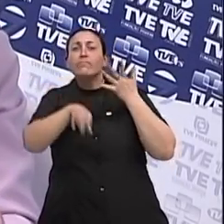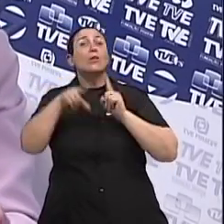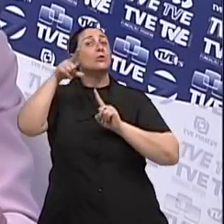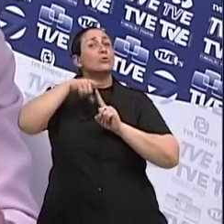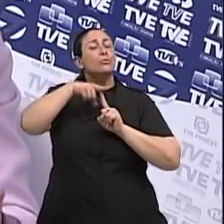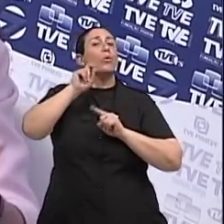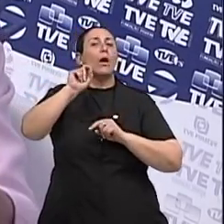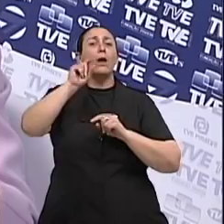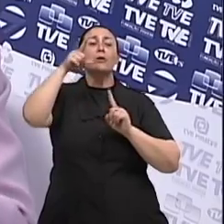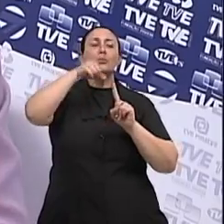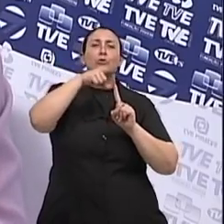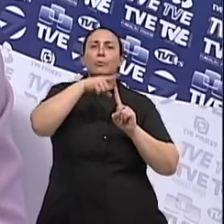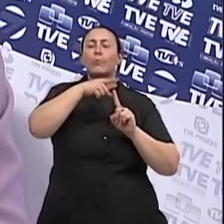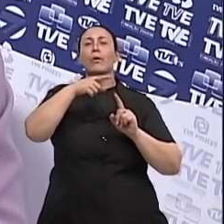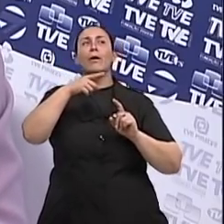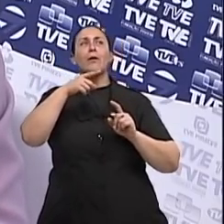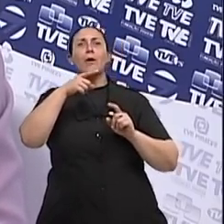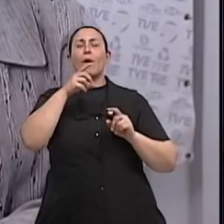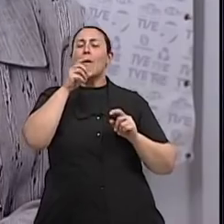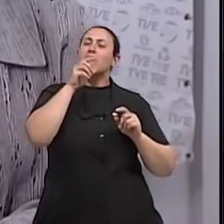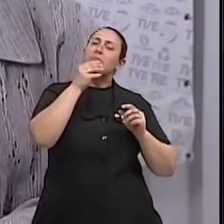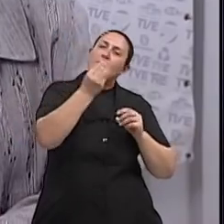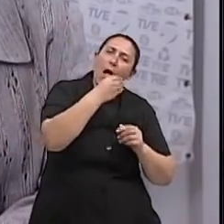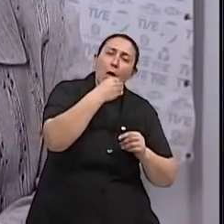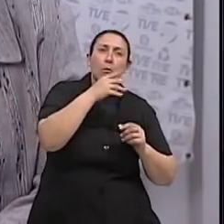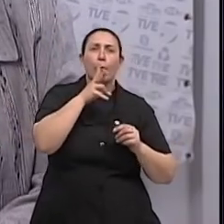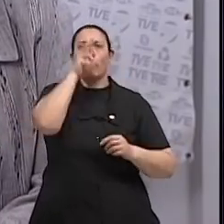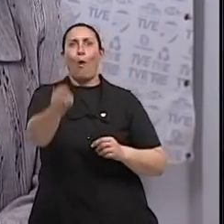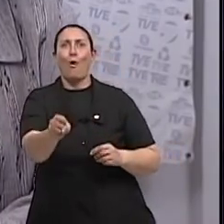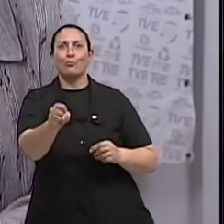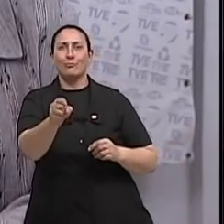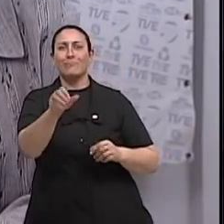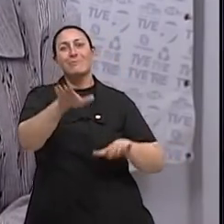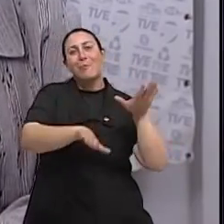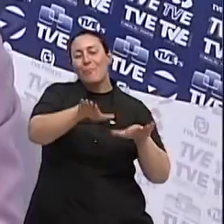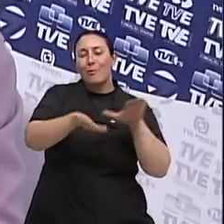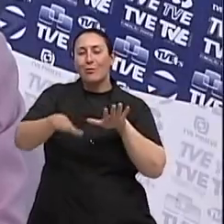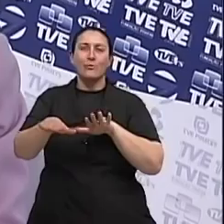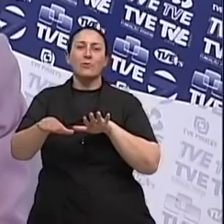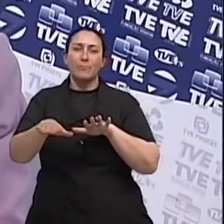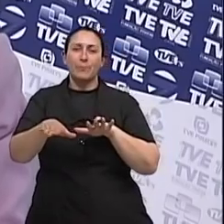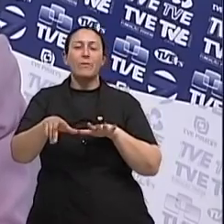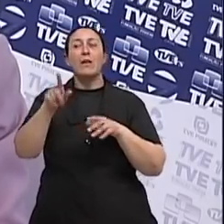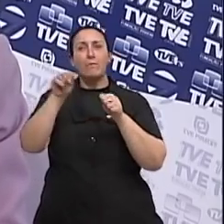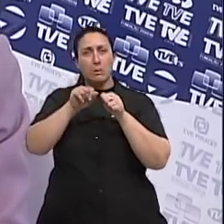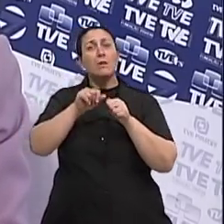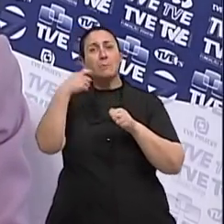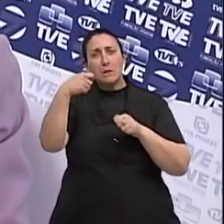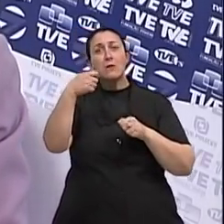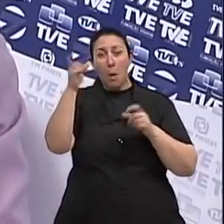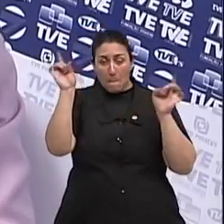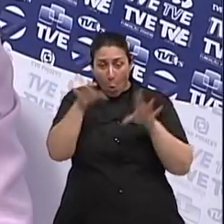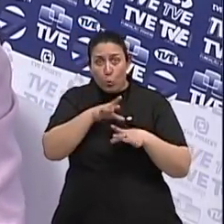são mais agressivos, outros menos agressivos. E isso só vai se detectar com exames específicos? De lâminas. Exame no